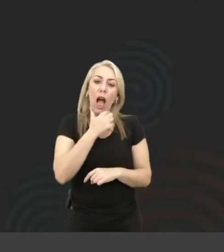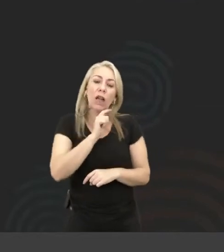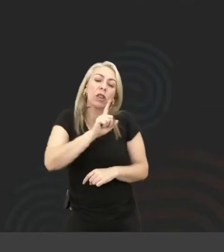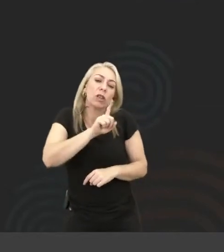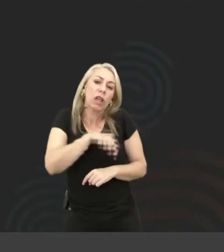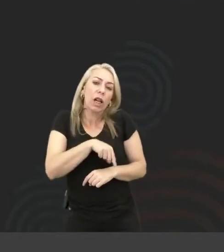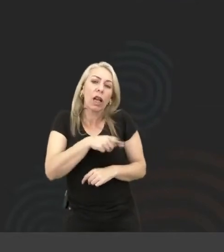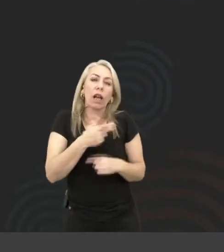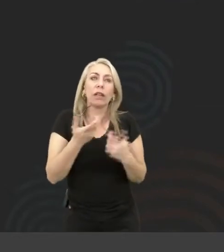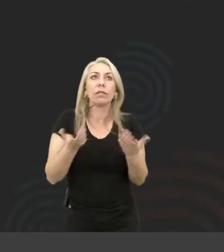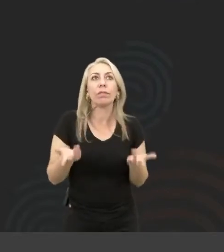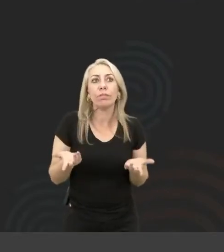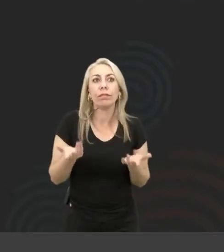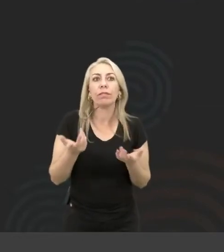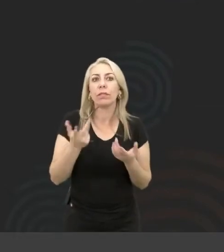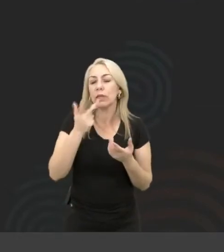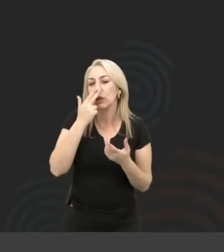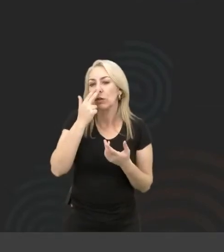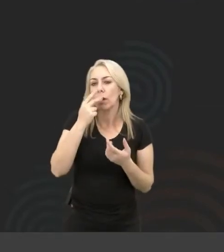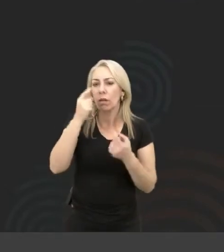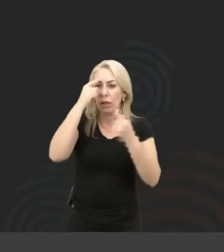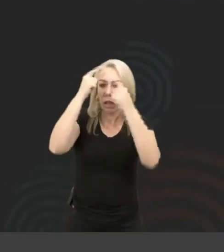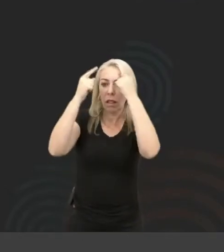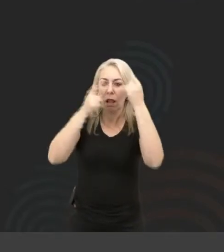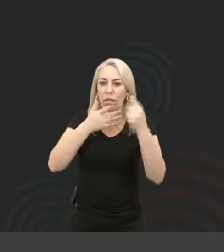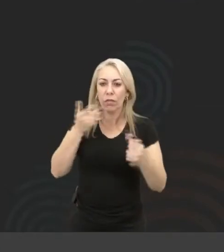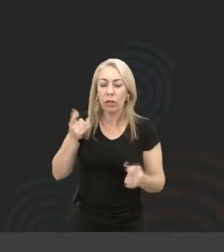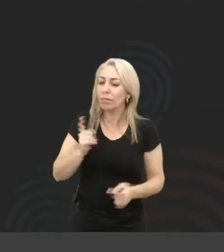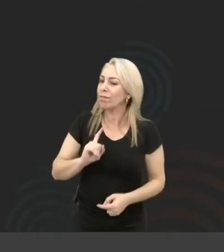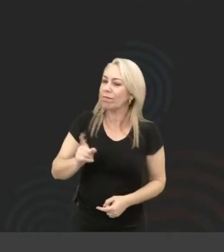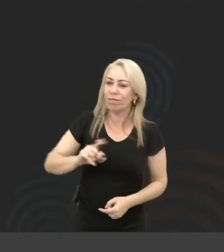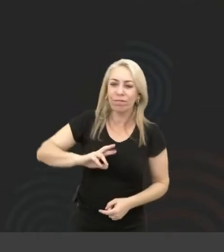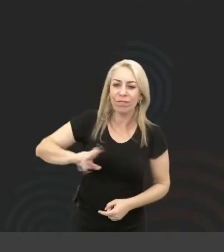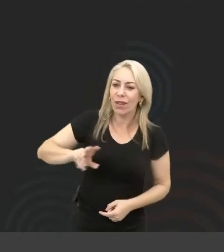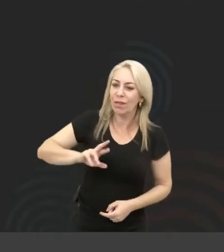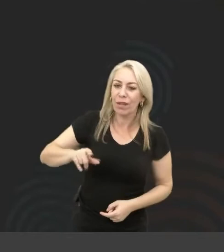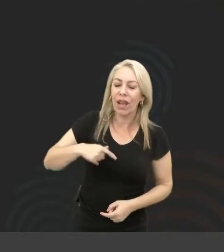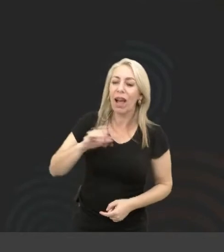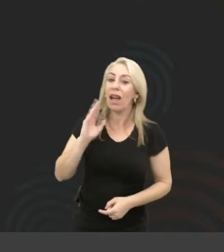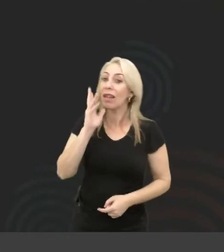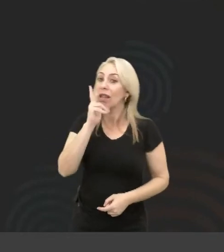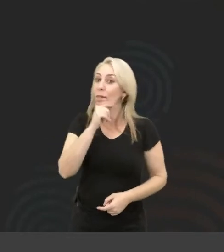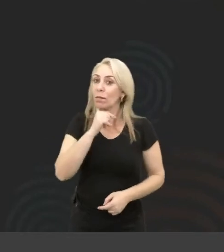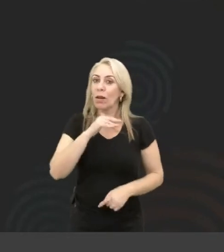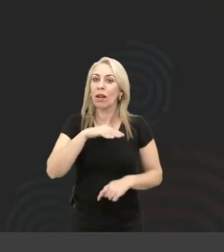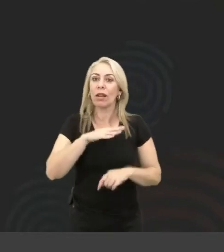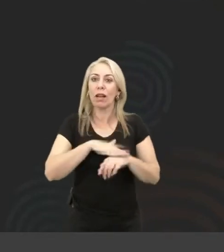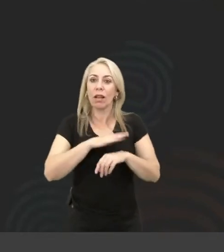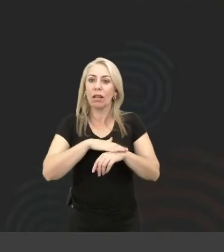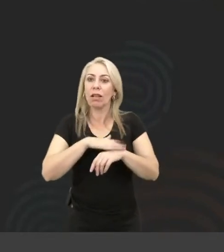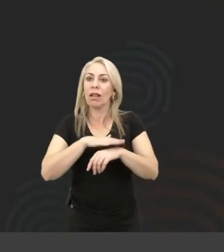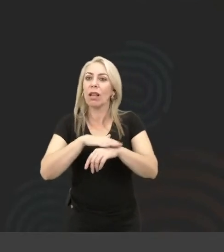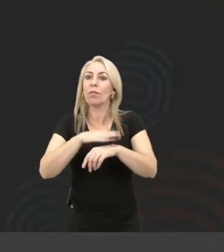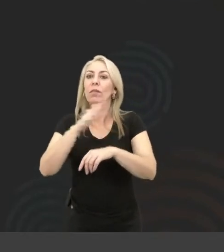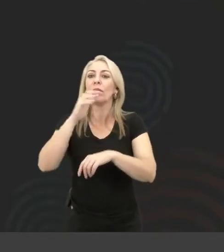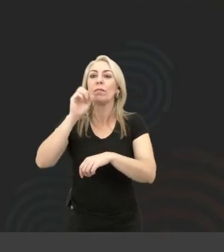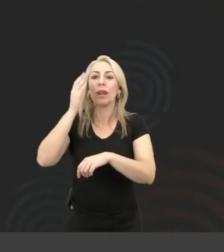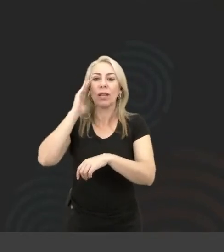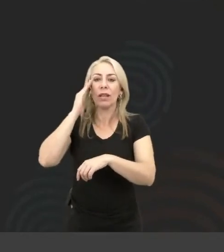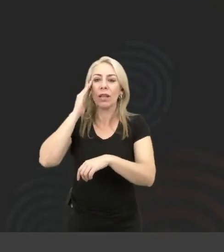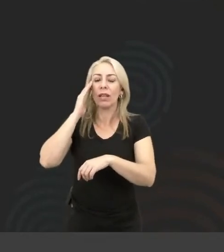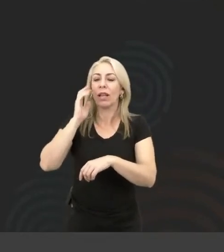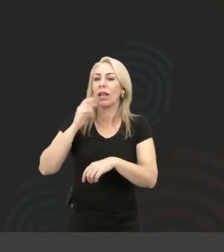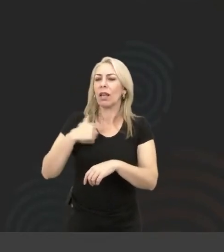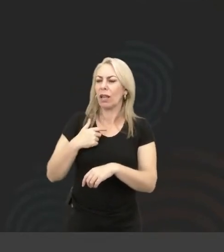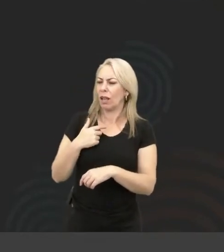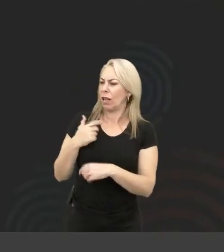insights fáceis de ter, né? Mas, na verdade, não. Às vezes demora muito tempo para a gente entender, espera, não é todo